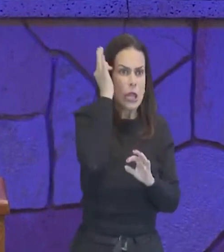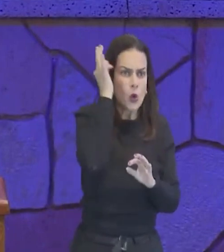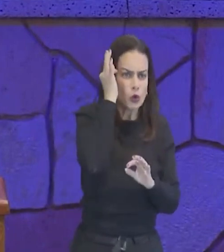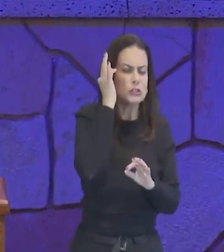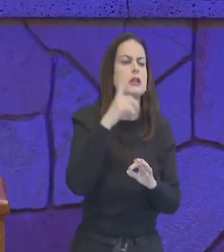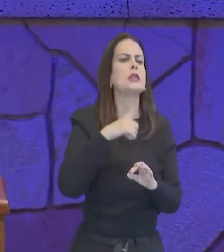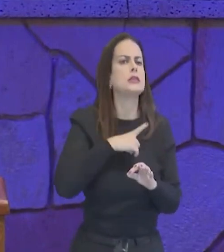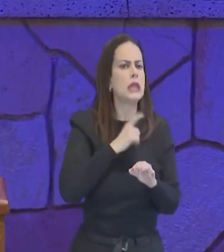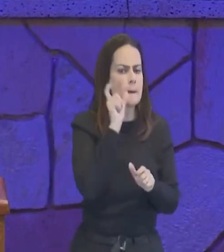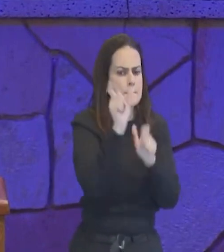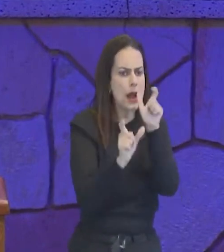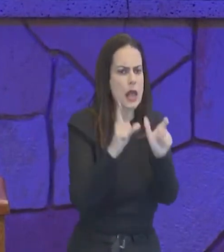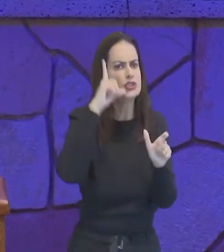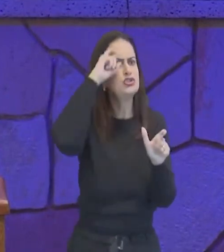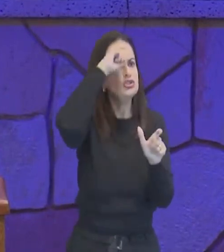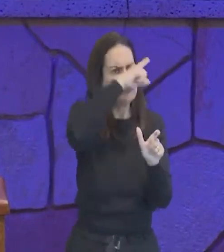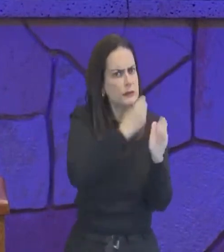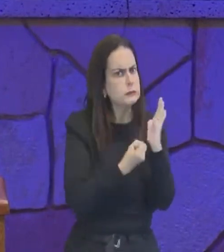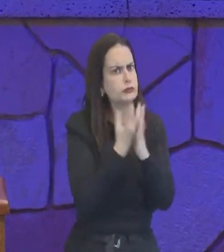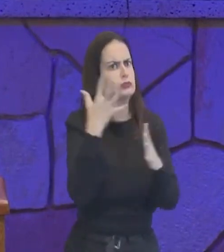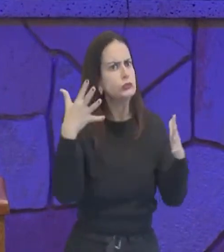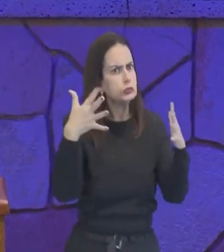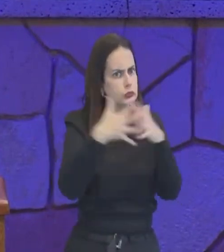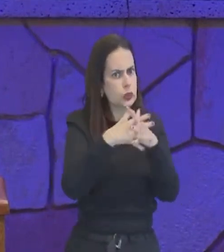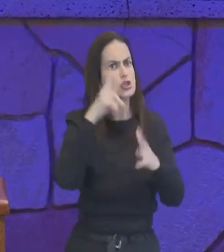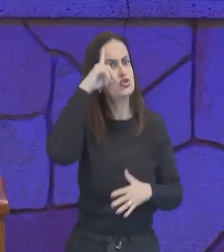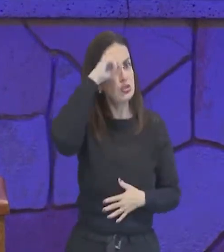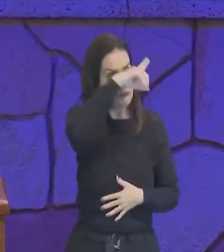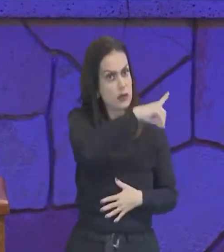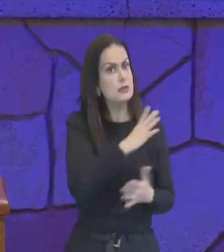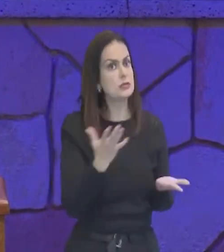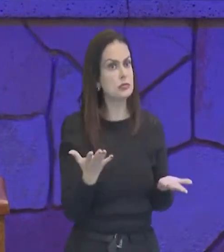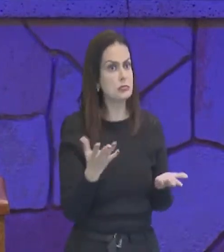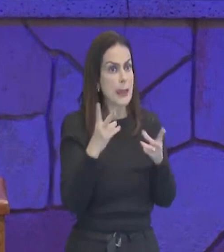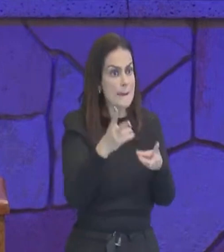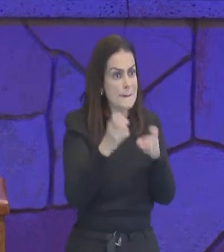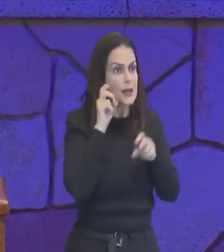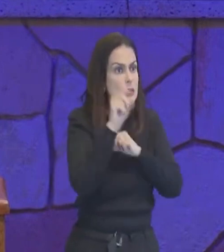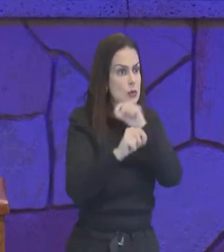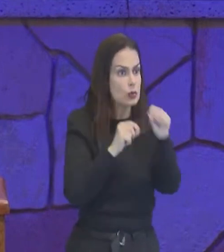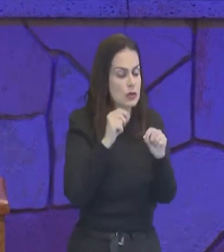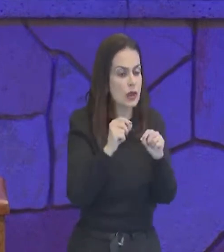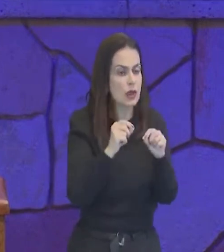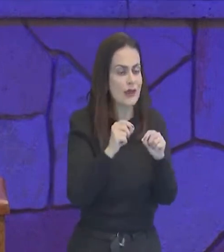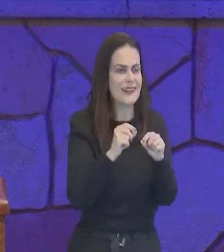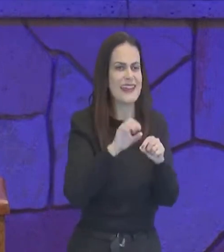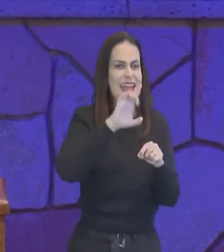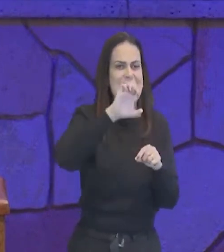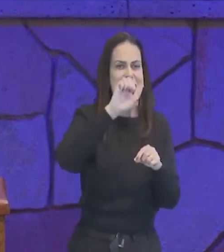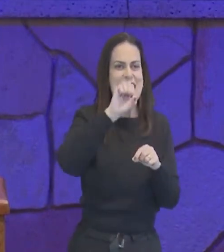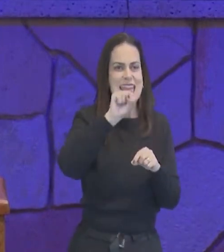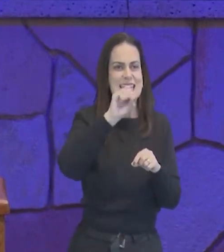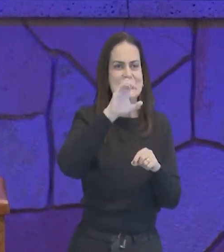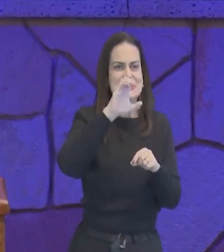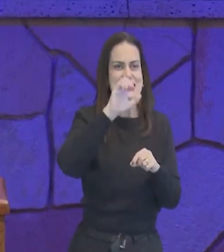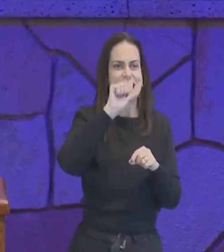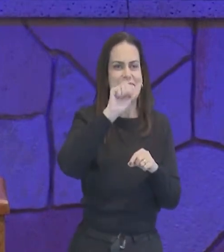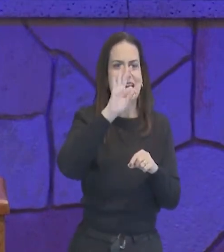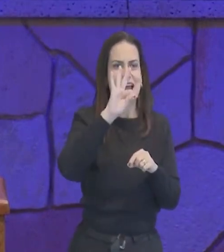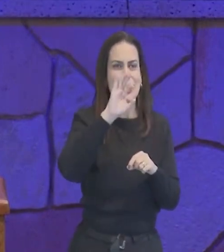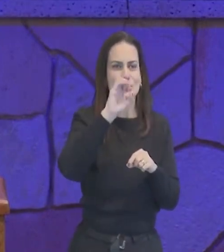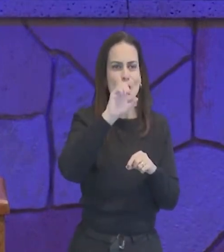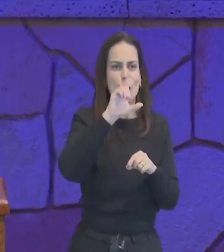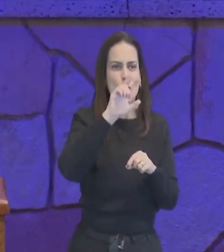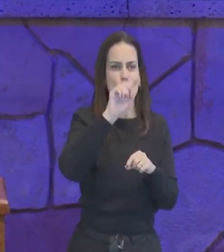complexidades inúmeras, haja visto você perceber a questão escatológica, que é complicado entendermos tanta